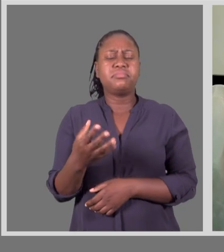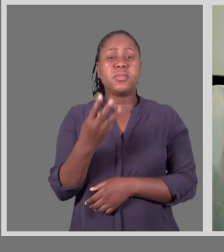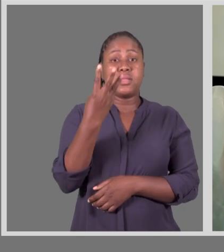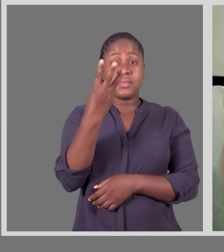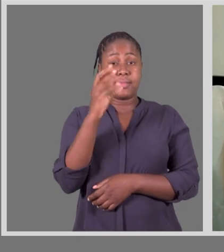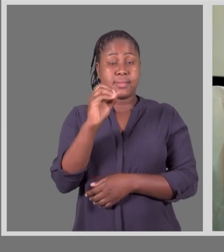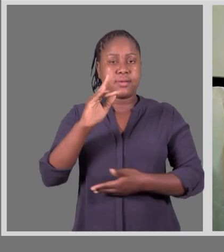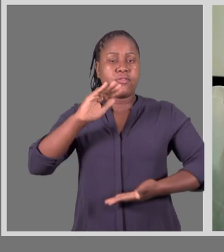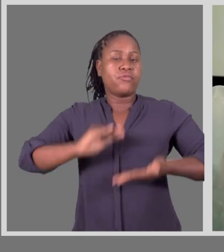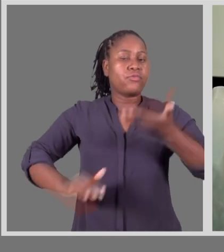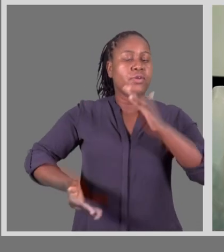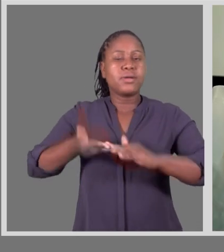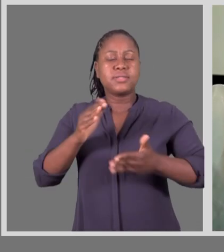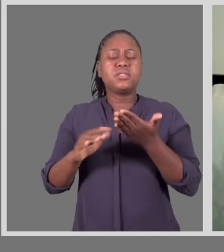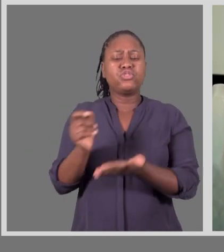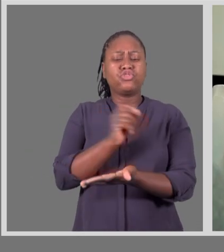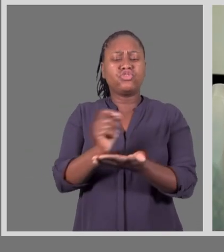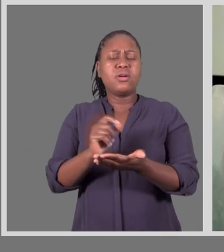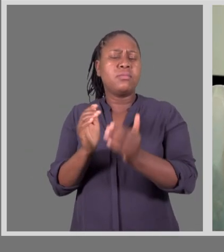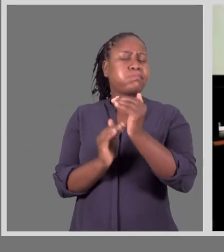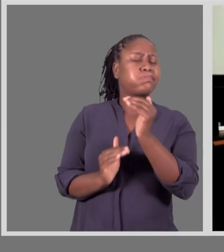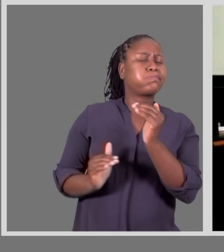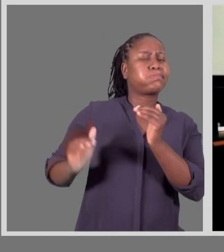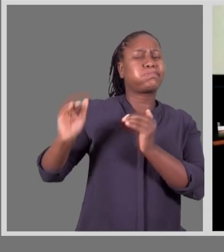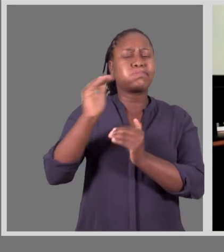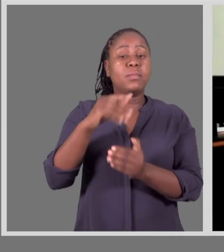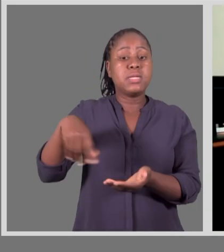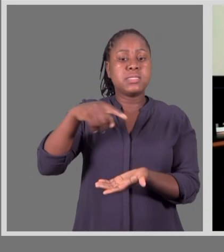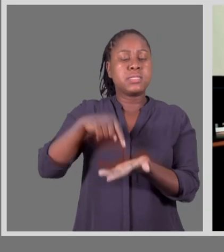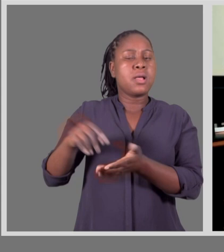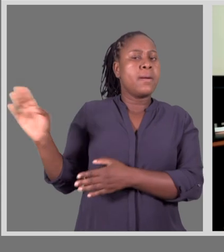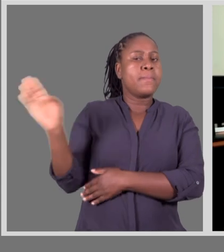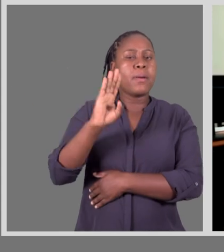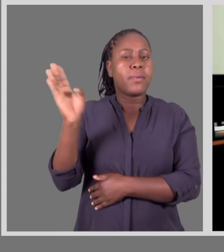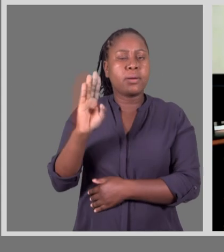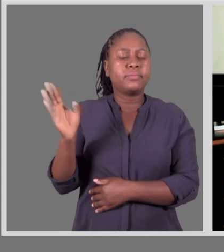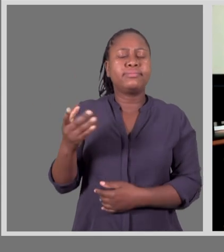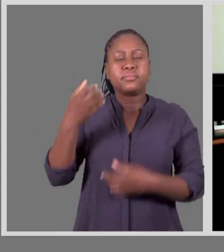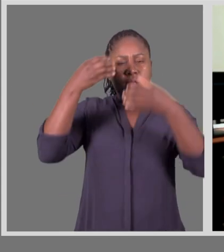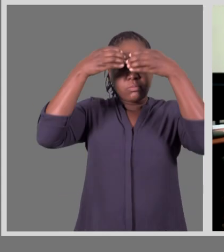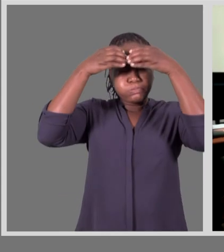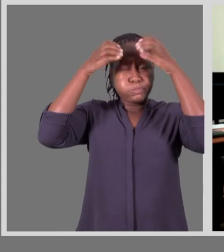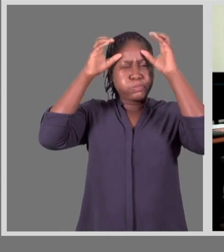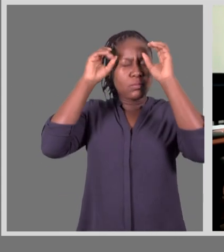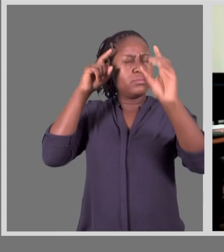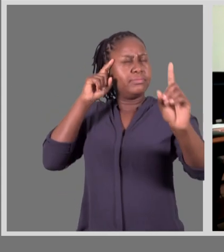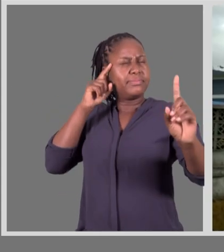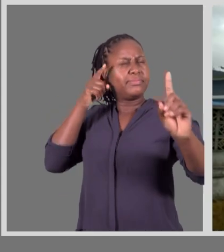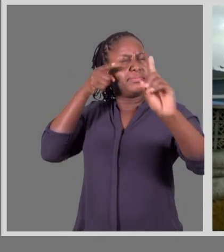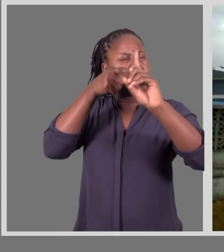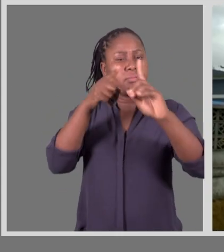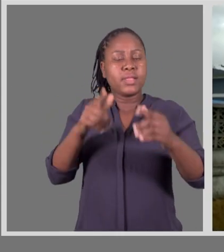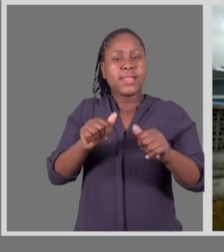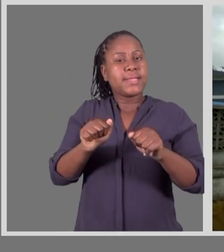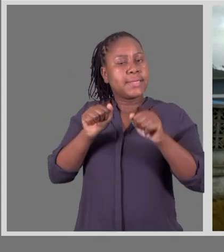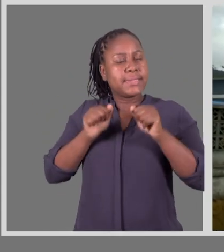Perto de 30 professores das escolas secundárias da cidade da Beira foram capacitados em educação inclusiva